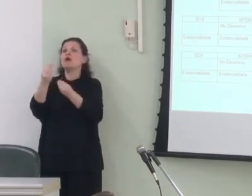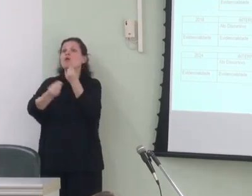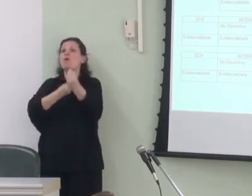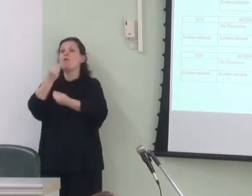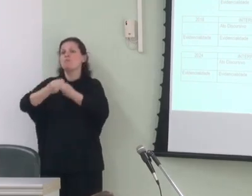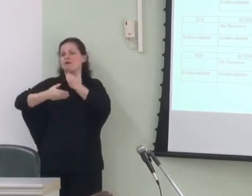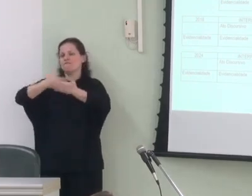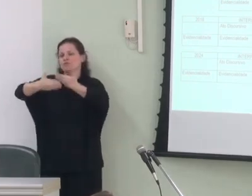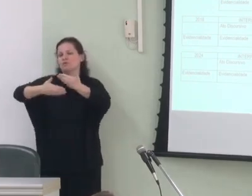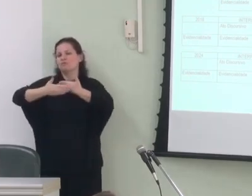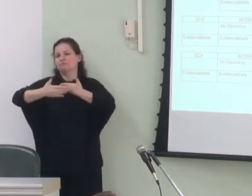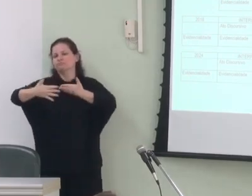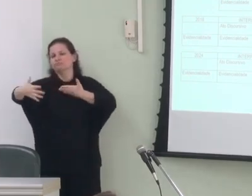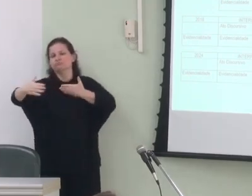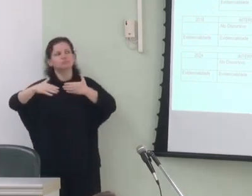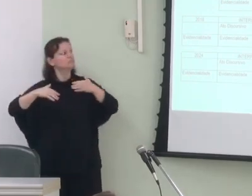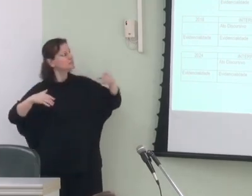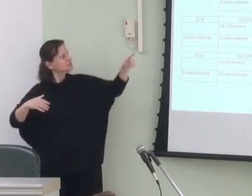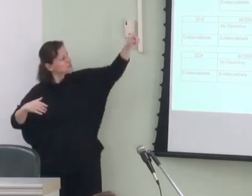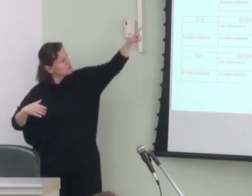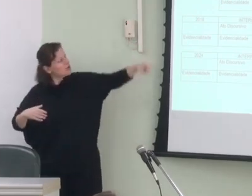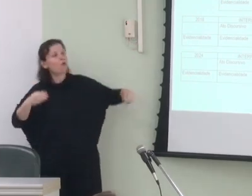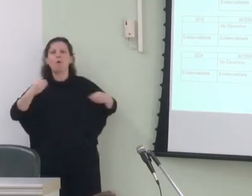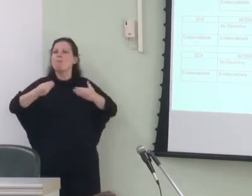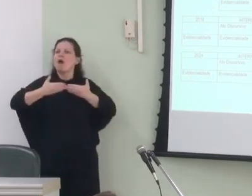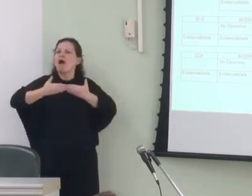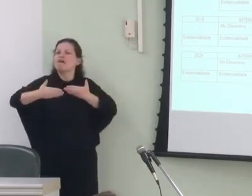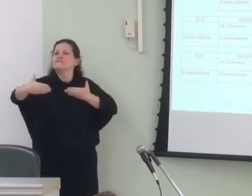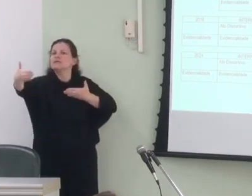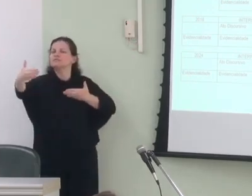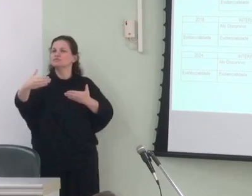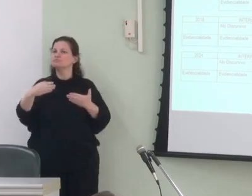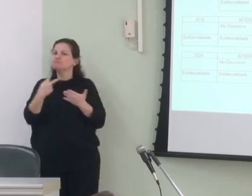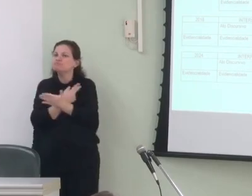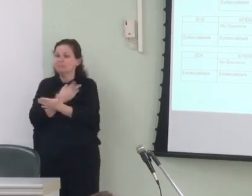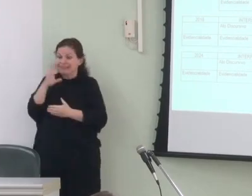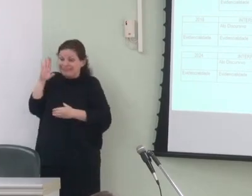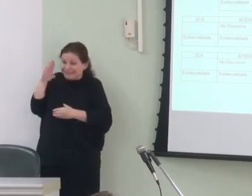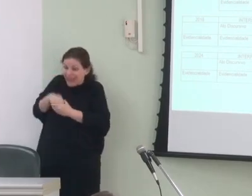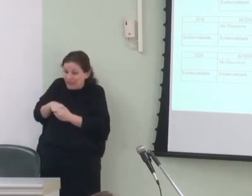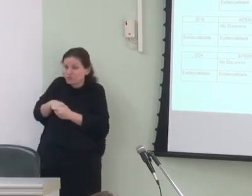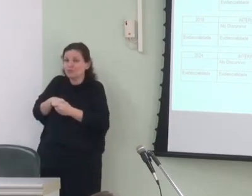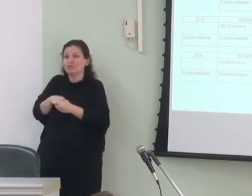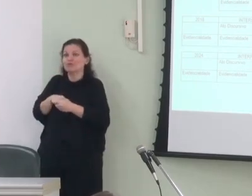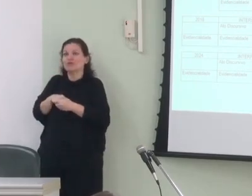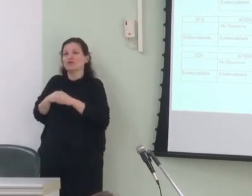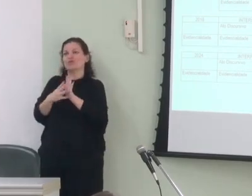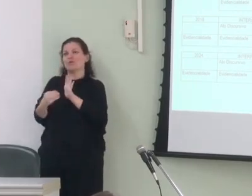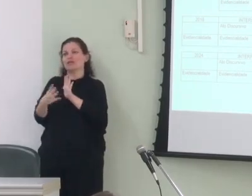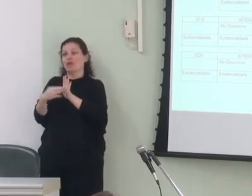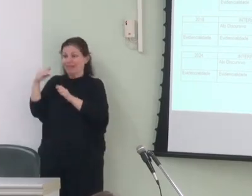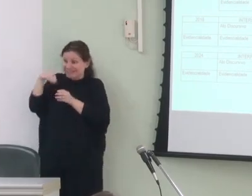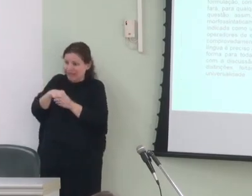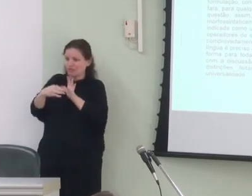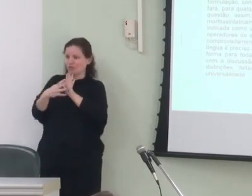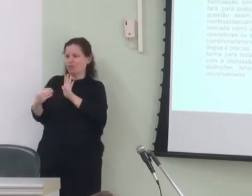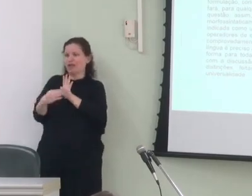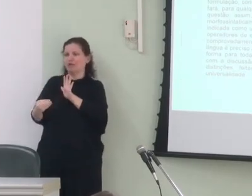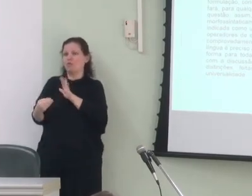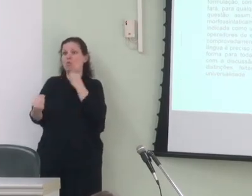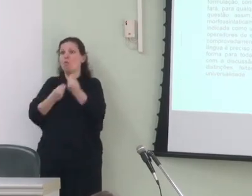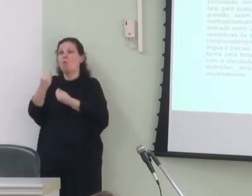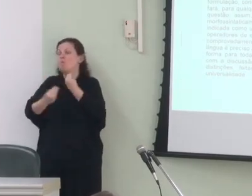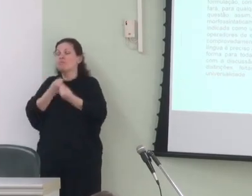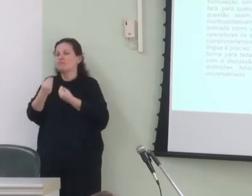essa evolução se deu como esse avanço ocorre no interior do modelo como